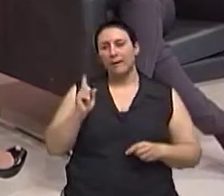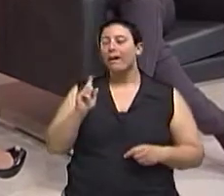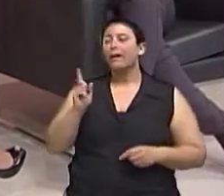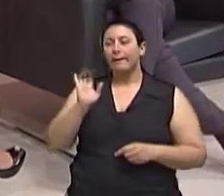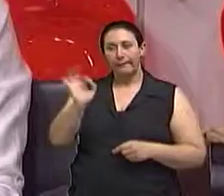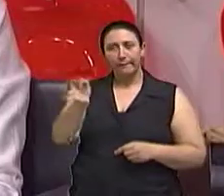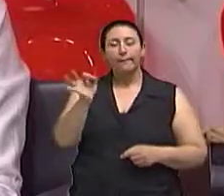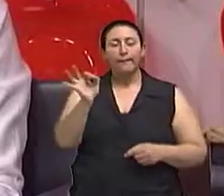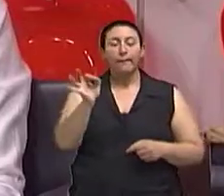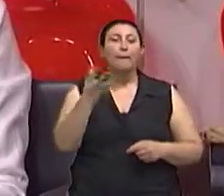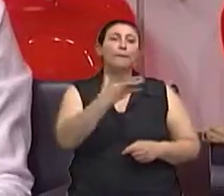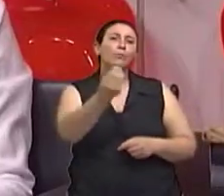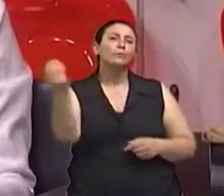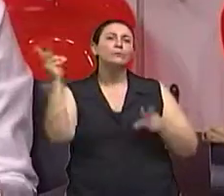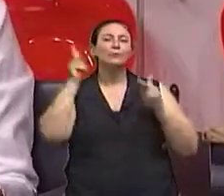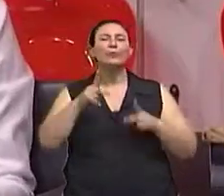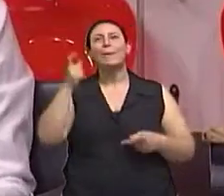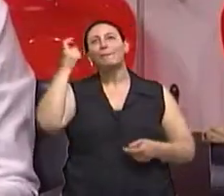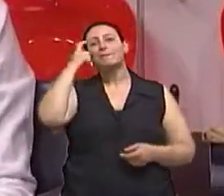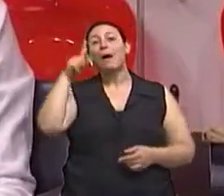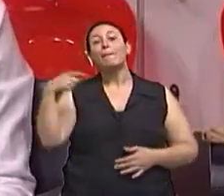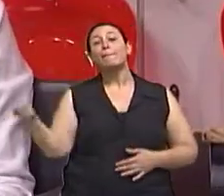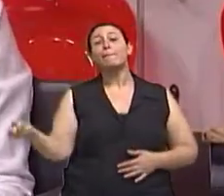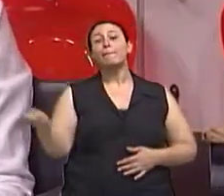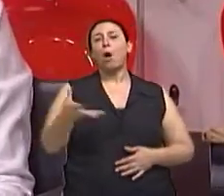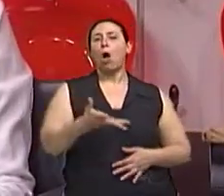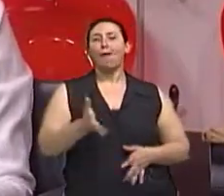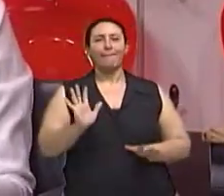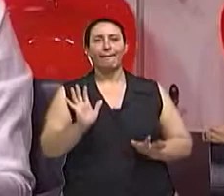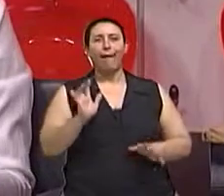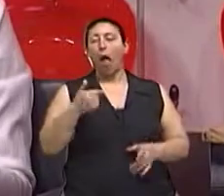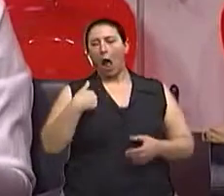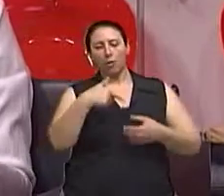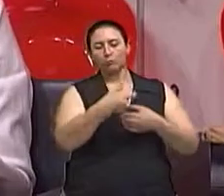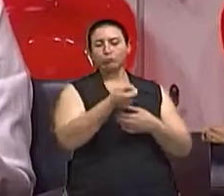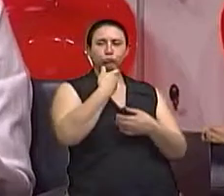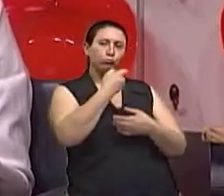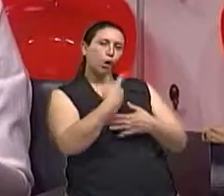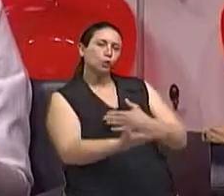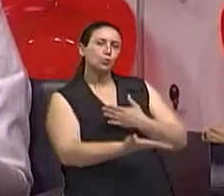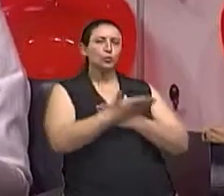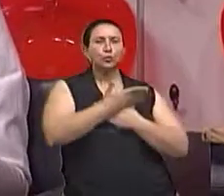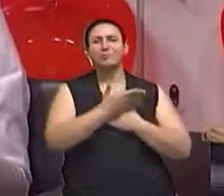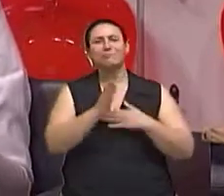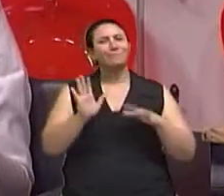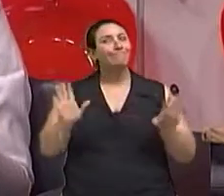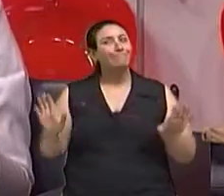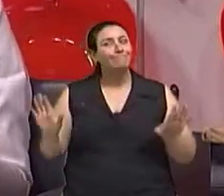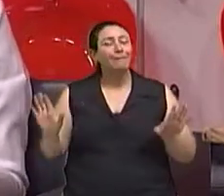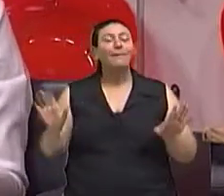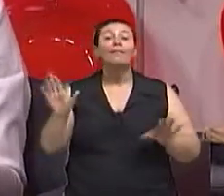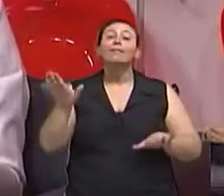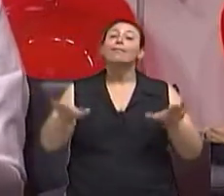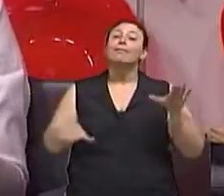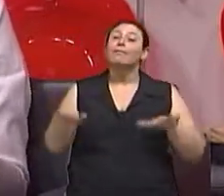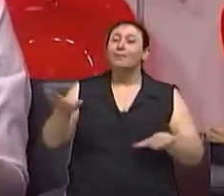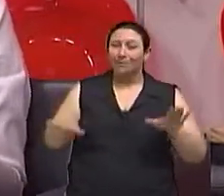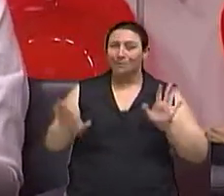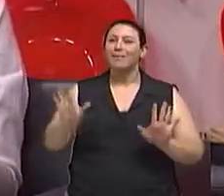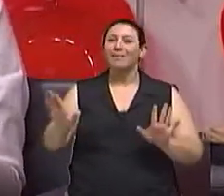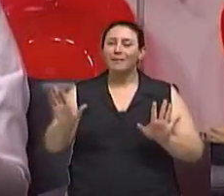verdade, um modismo, né? O uso de suplementos alimentares. Então, na verdade, há de ter um certo,